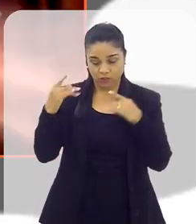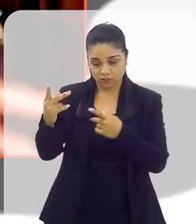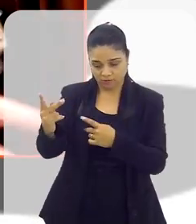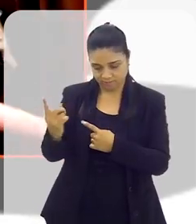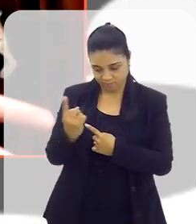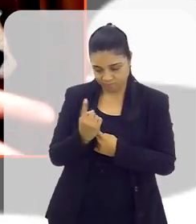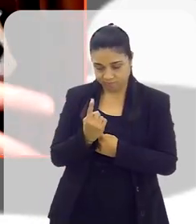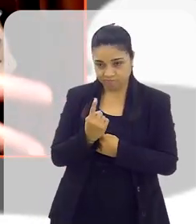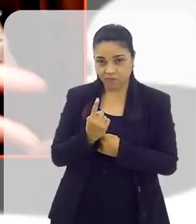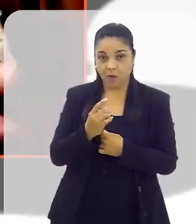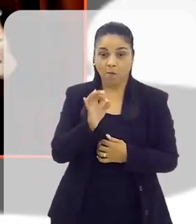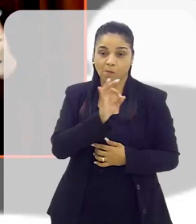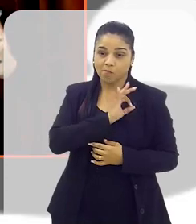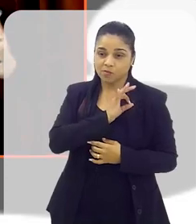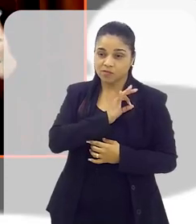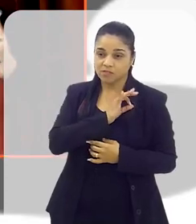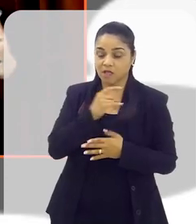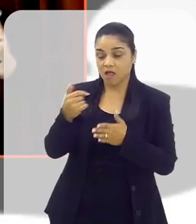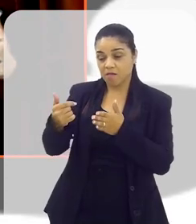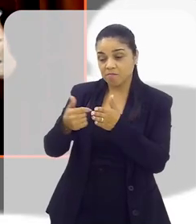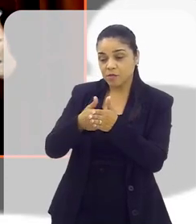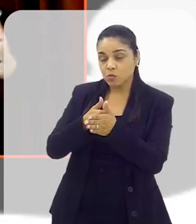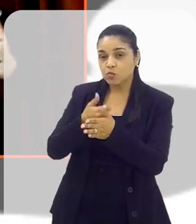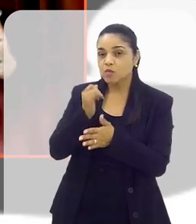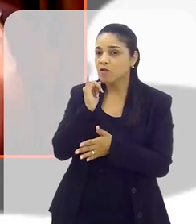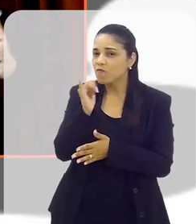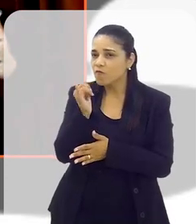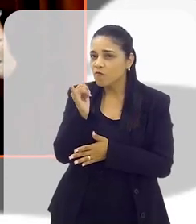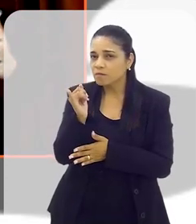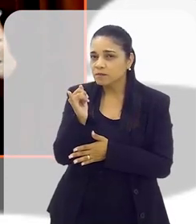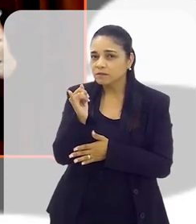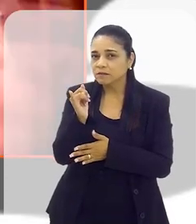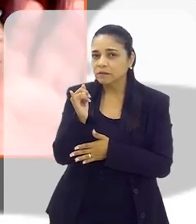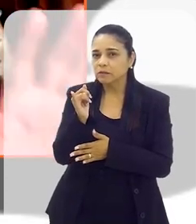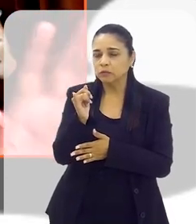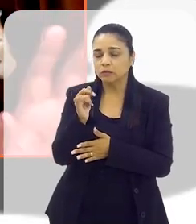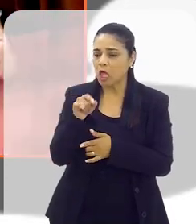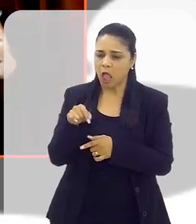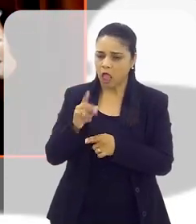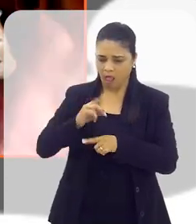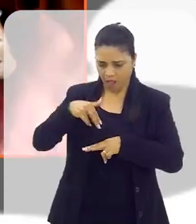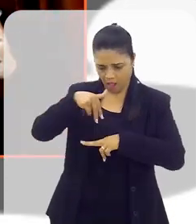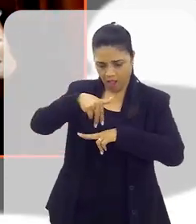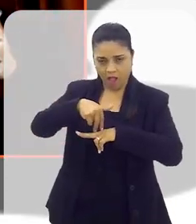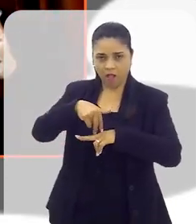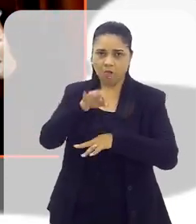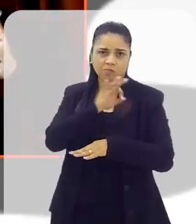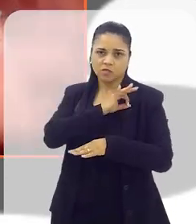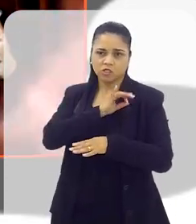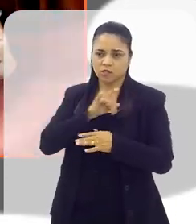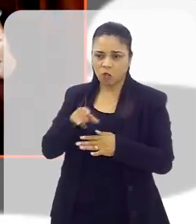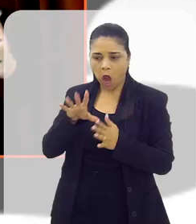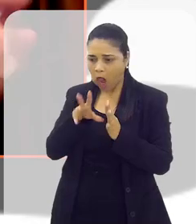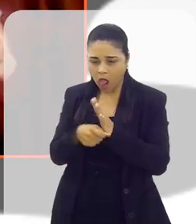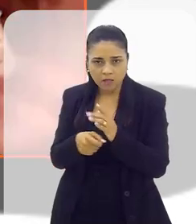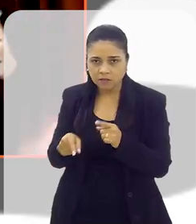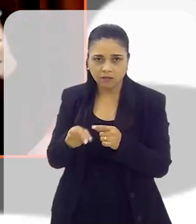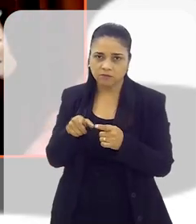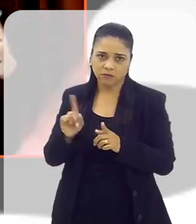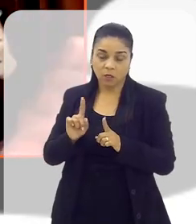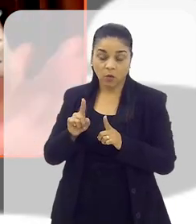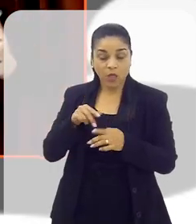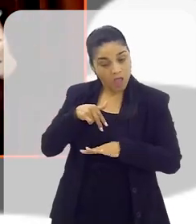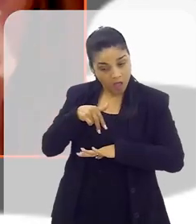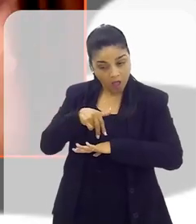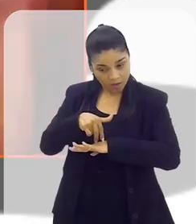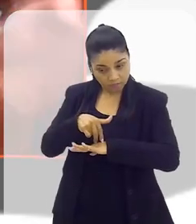chega perto de um desses policiais, pede uma informação, ele não está ali só para na hora em que o turista for assaltado ou em que o turista tiver, na